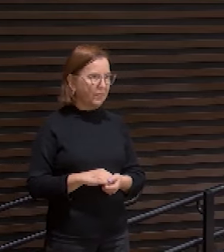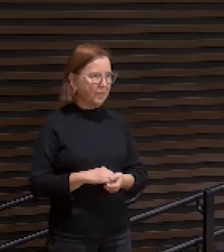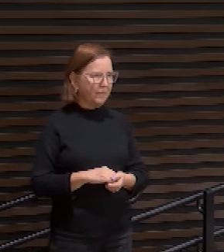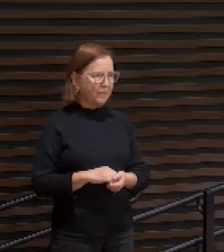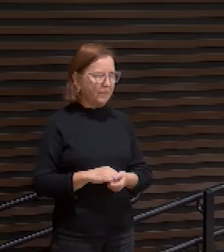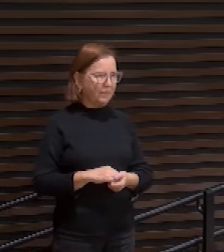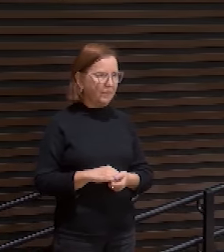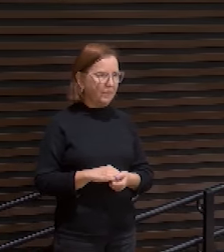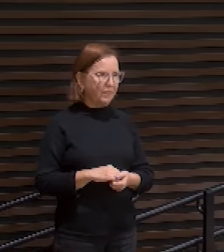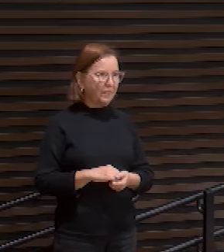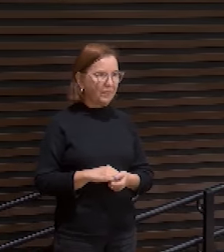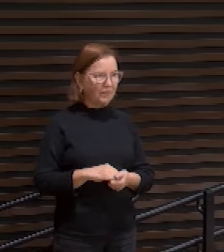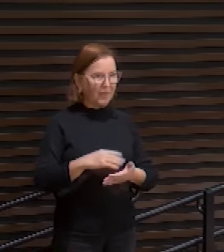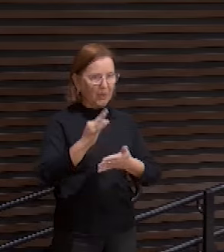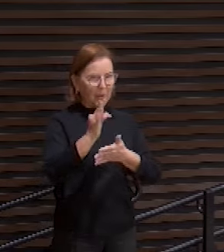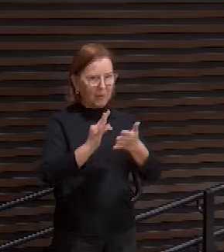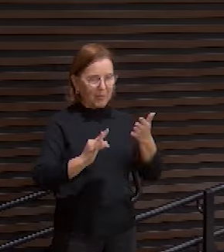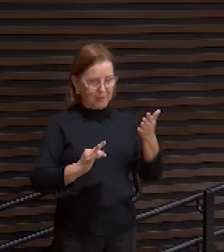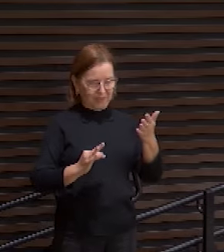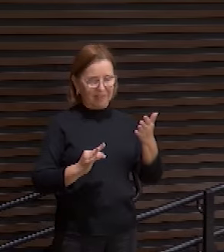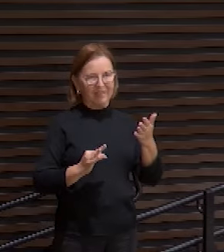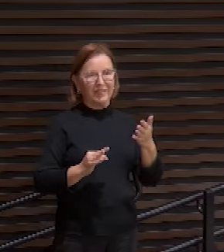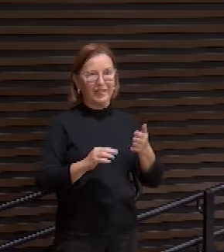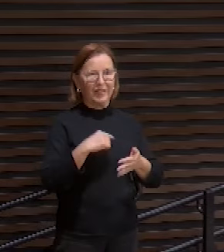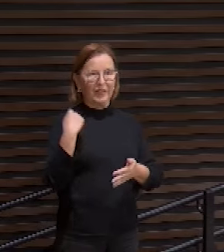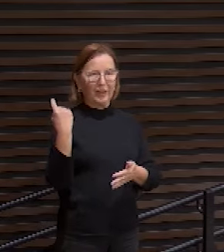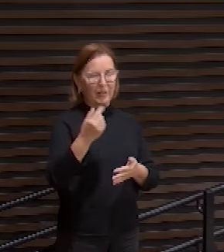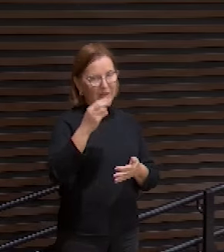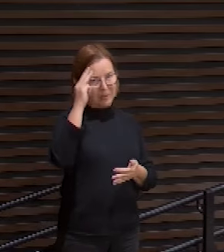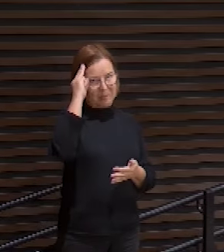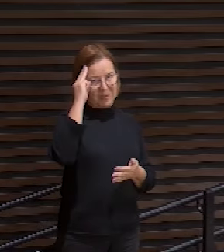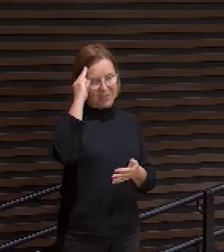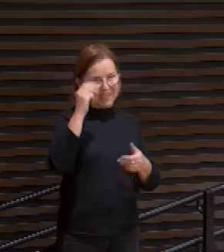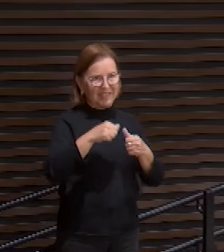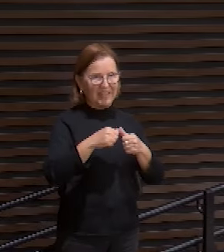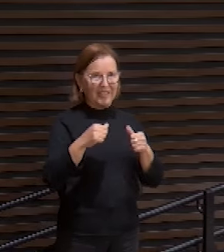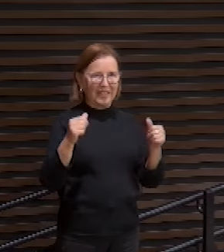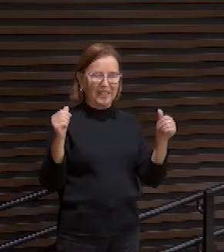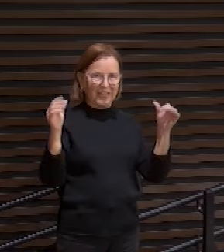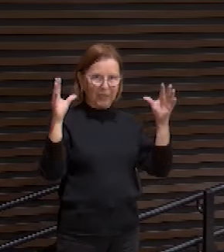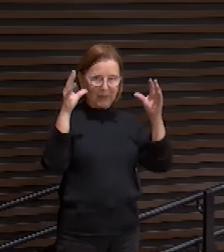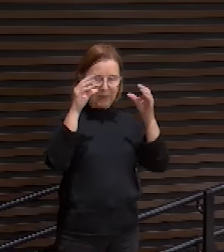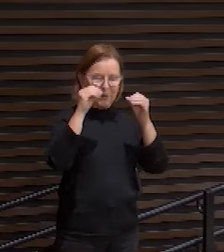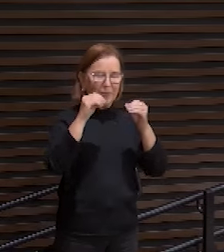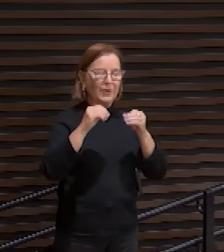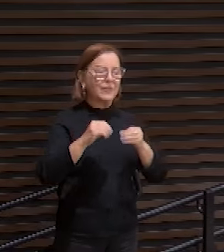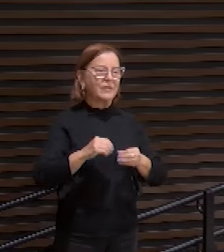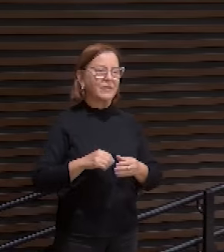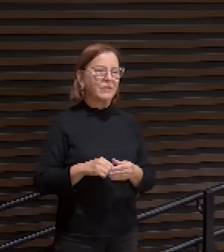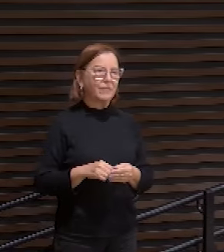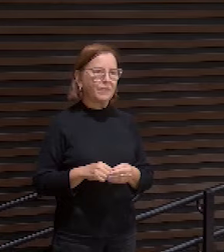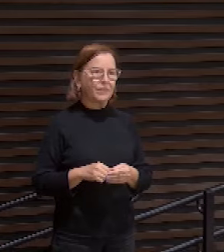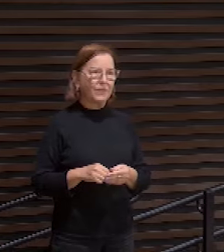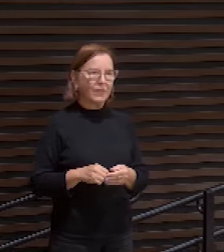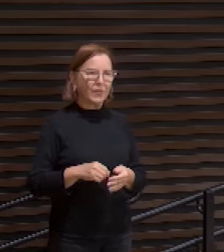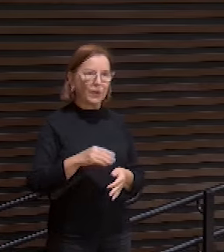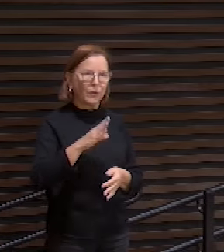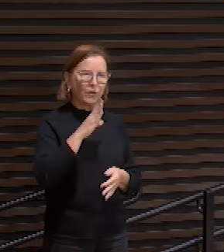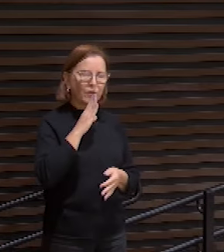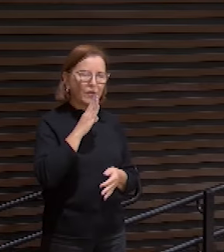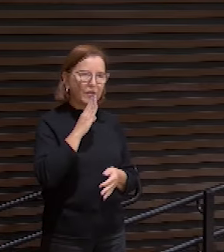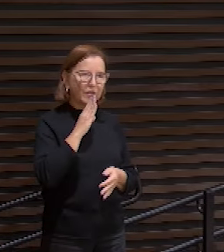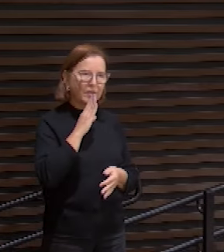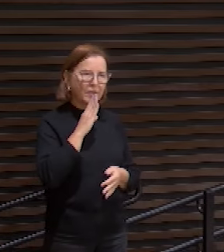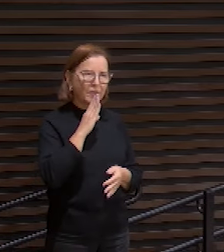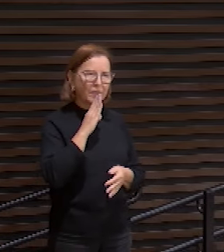Irmãos, texto sobre o qual nós vamos meditar nesta noite, ele é conhecido como